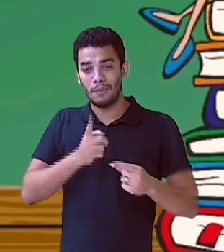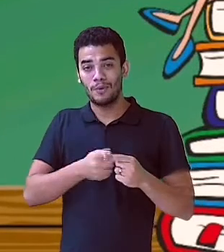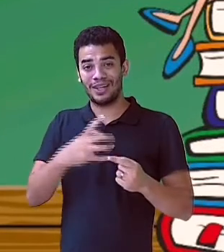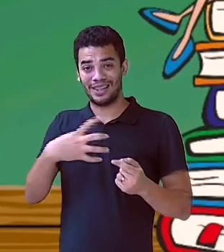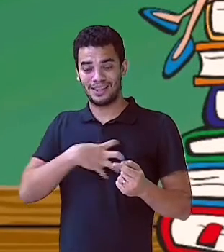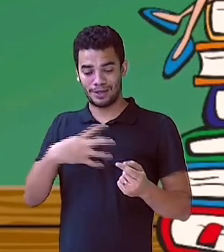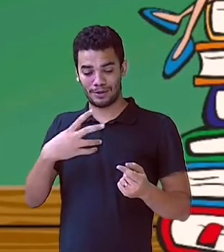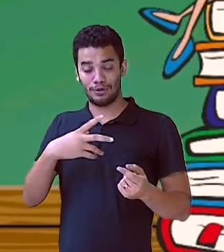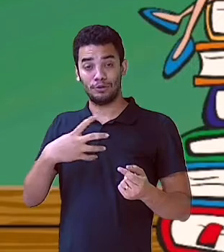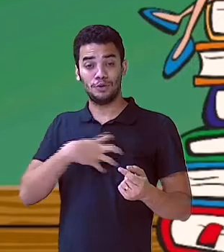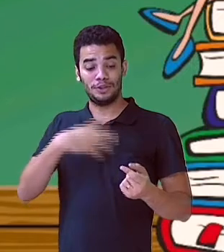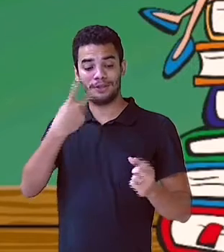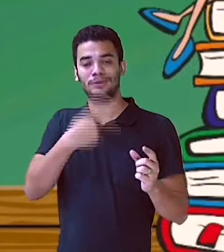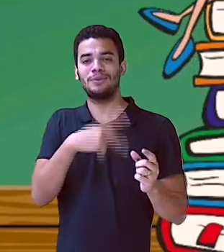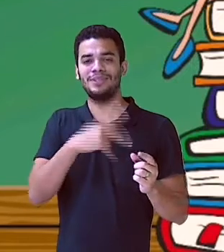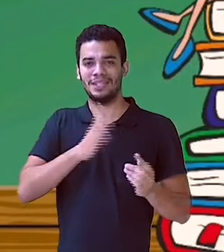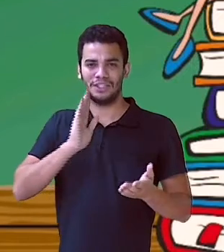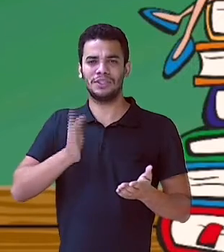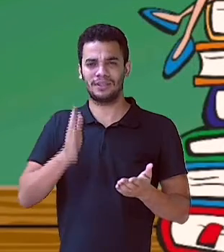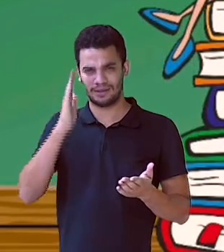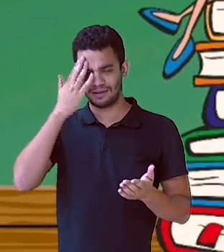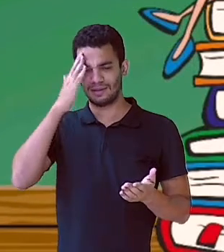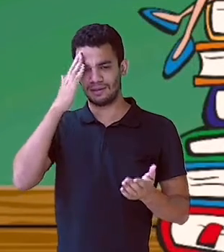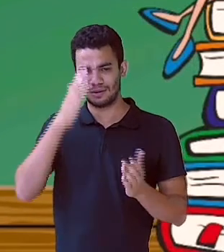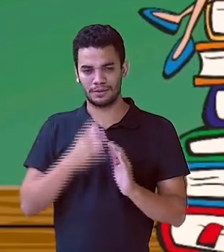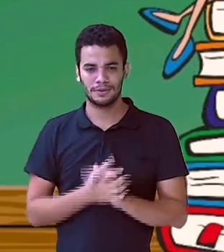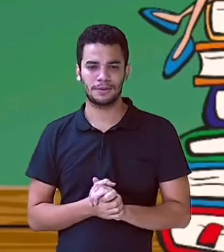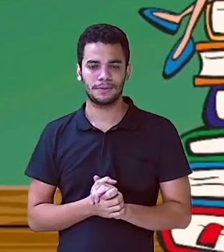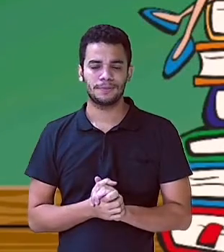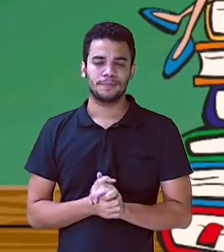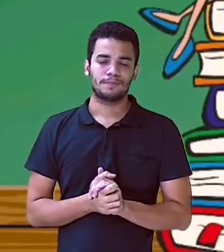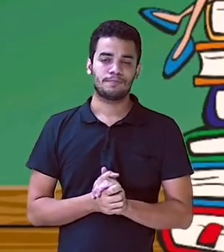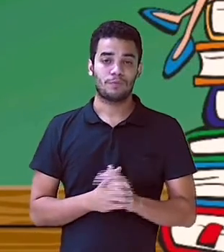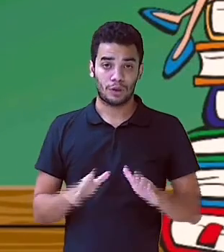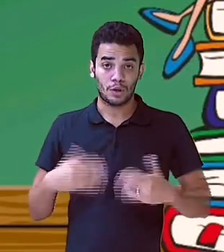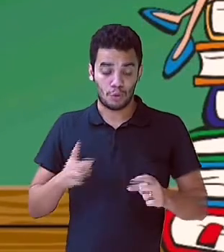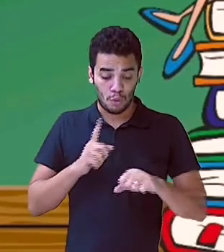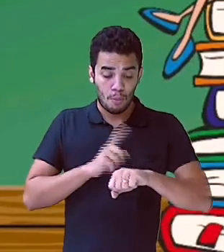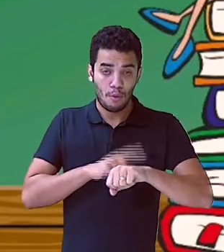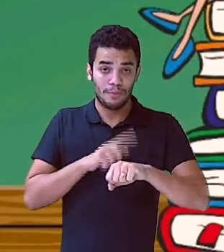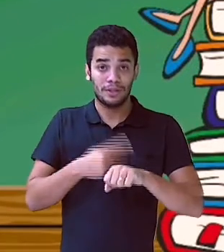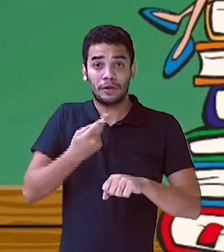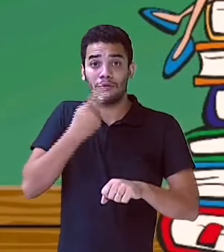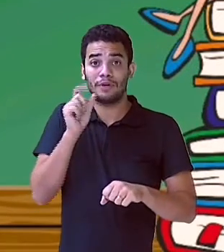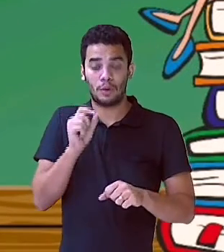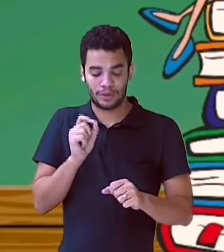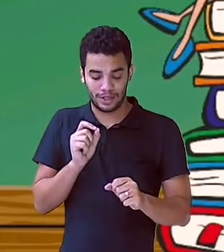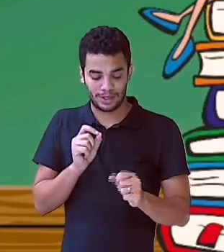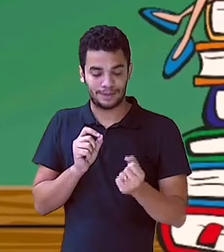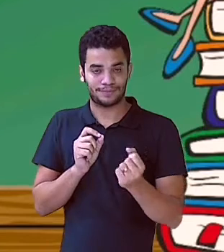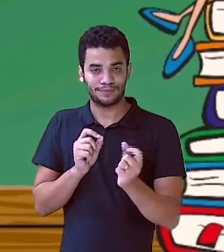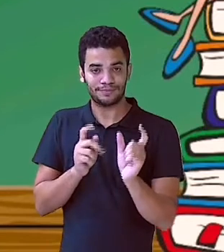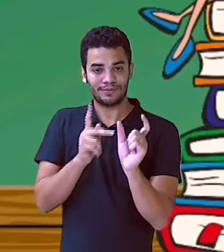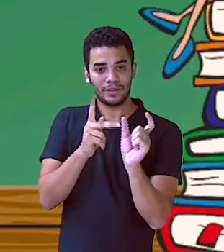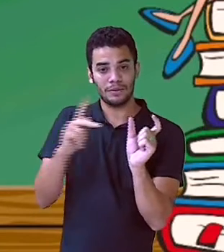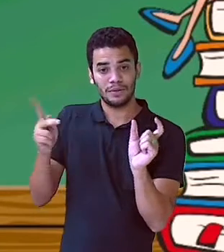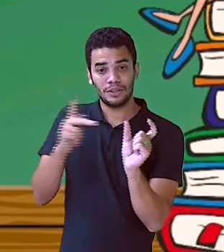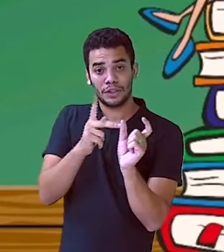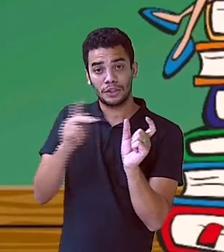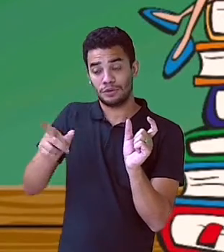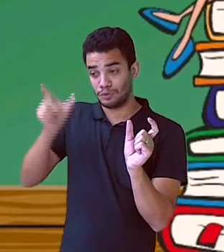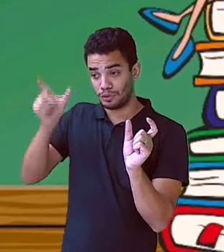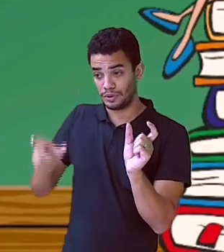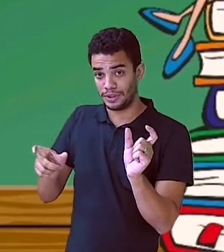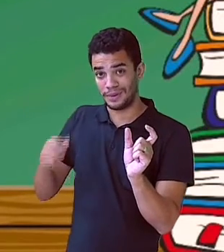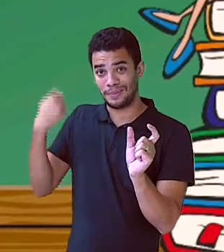sujeito. Quando eu falar em predicativo do sujeito, você, estudante, deve lembrar de quê? De uma característica. Então, os verbos